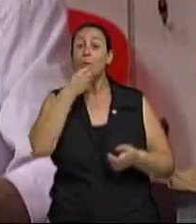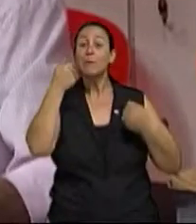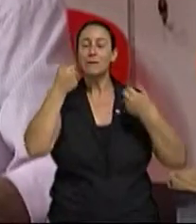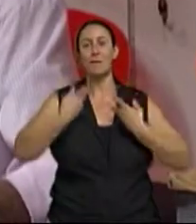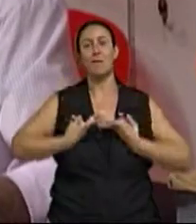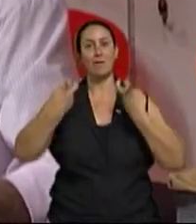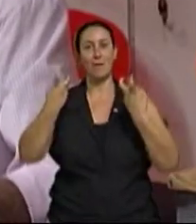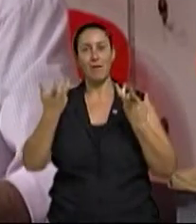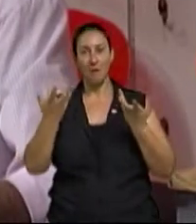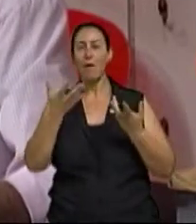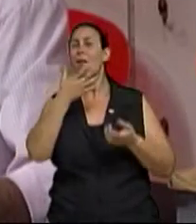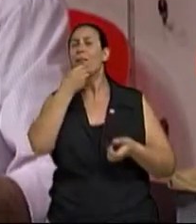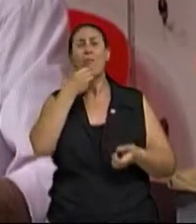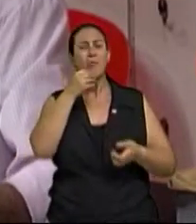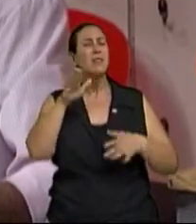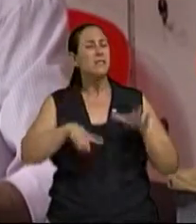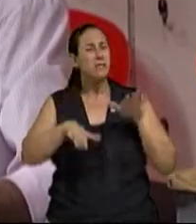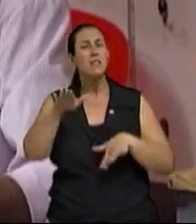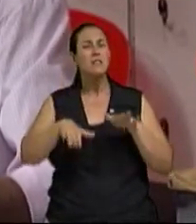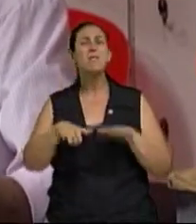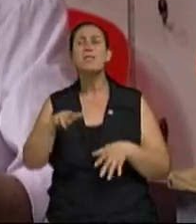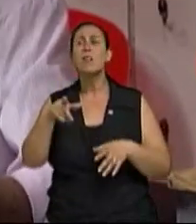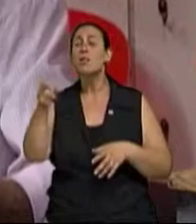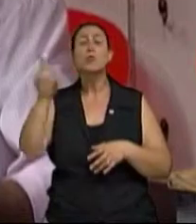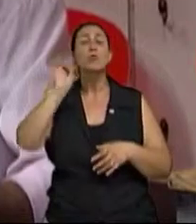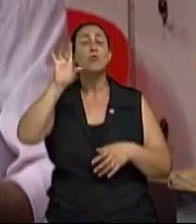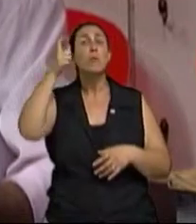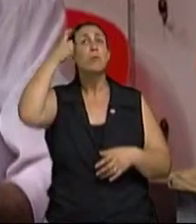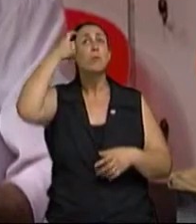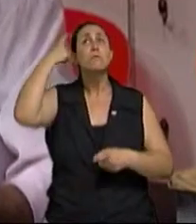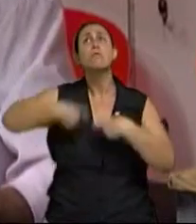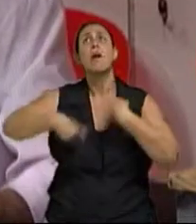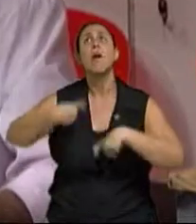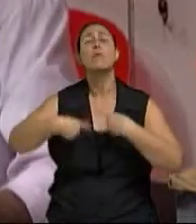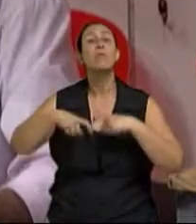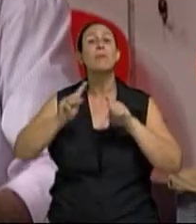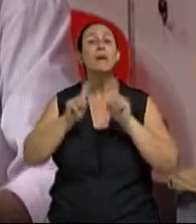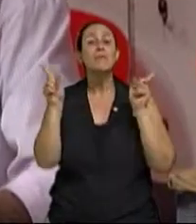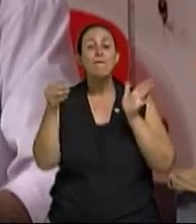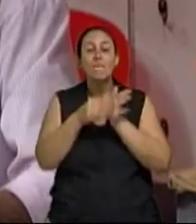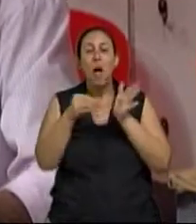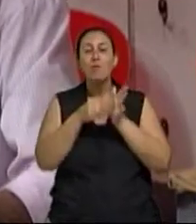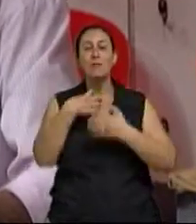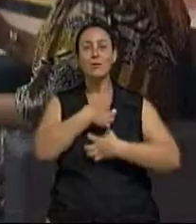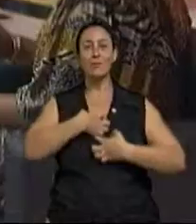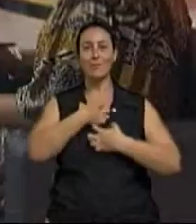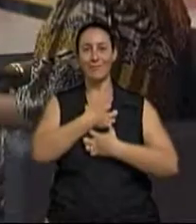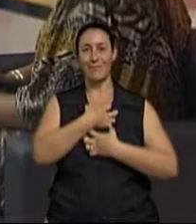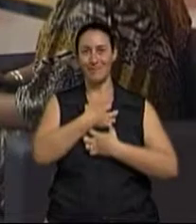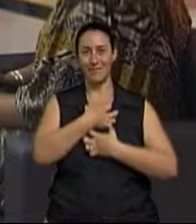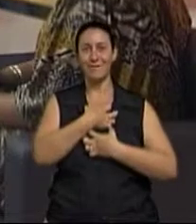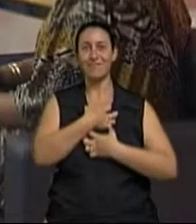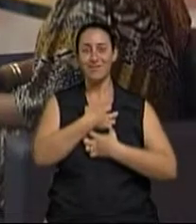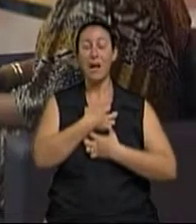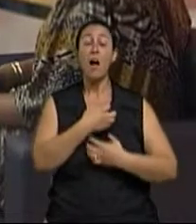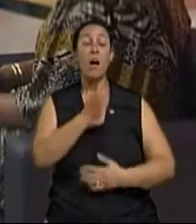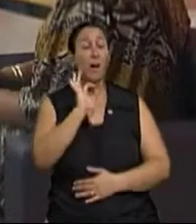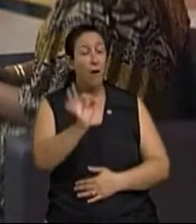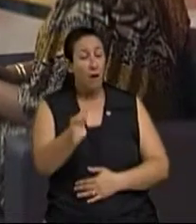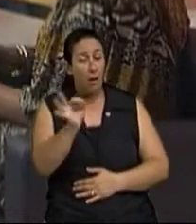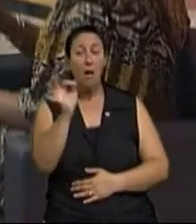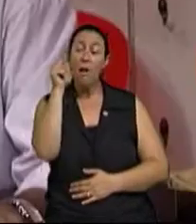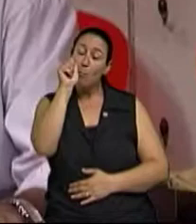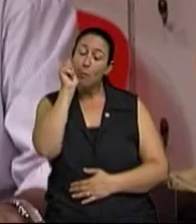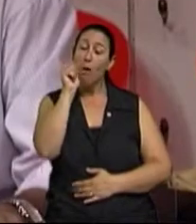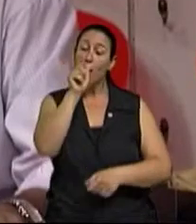conta, ele se realiza muito pouco nessa proposta fisiológica do sexo. E que as mulheres costumam dizer, para ele